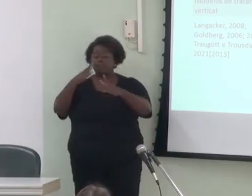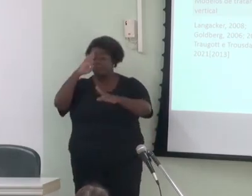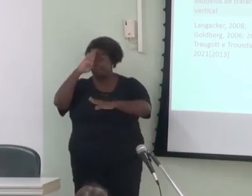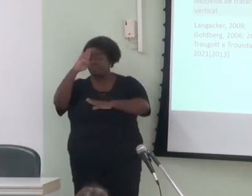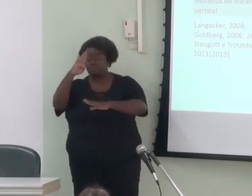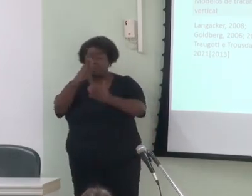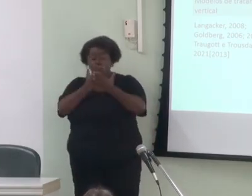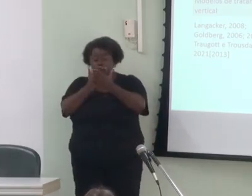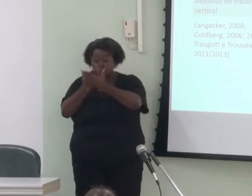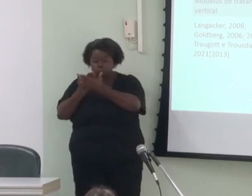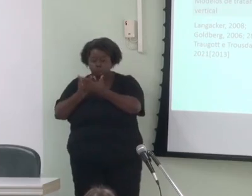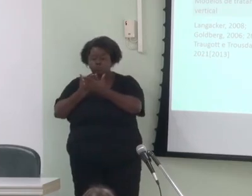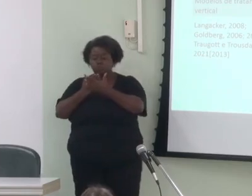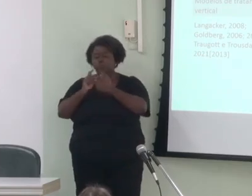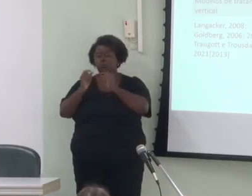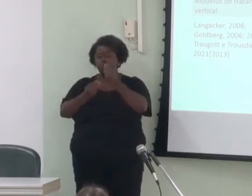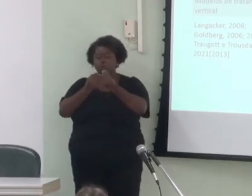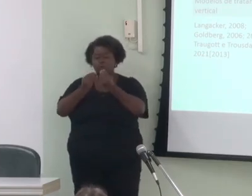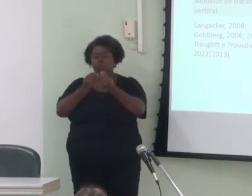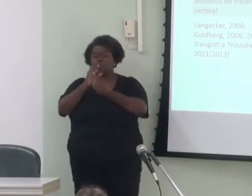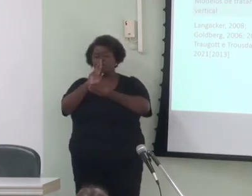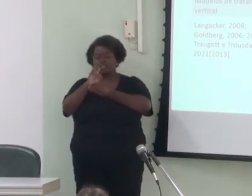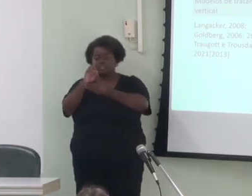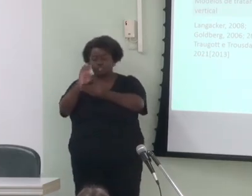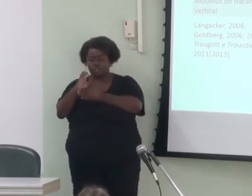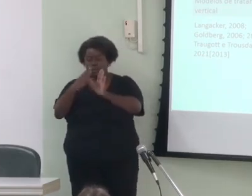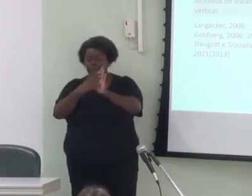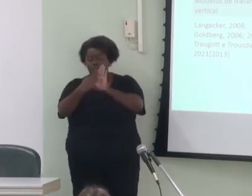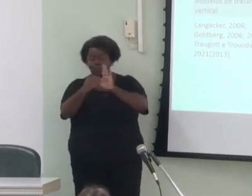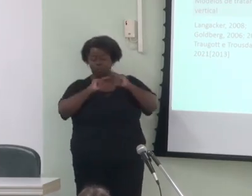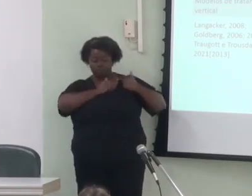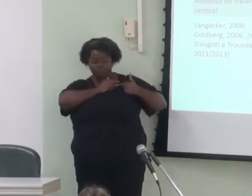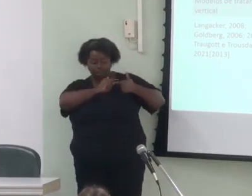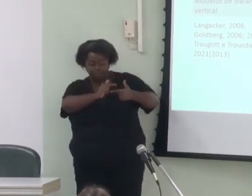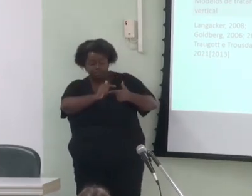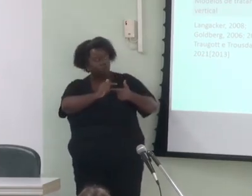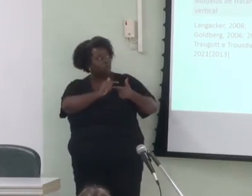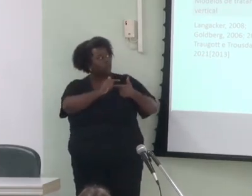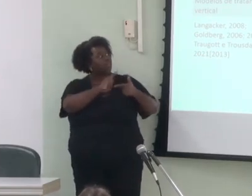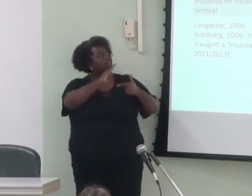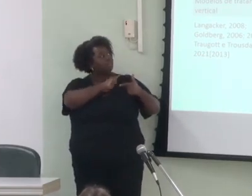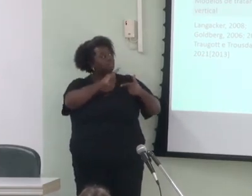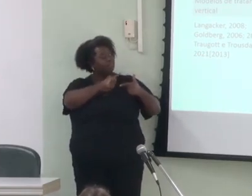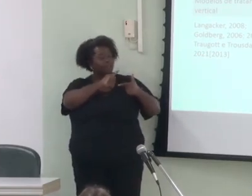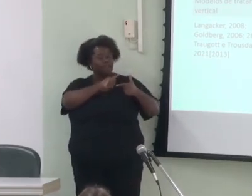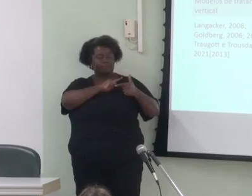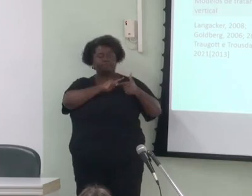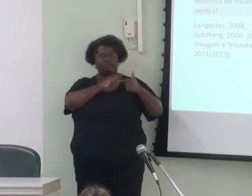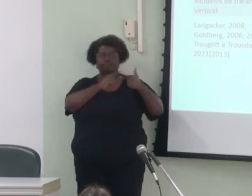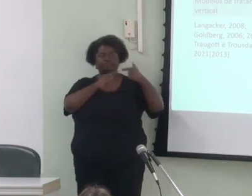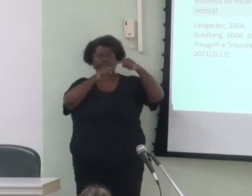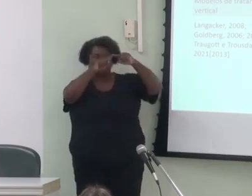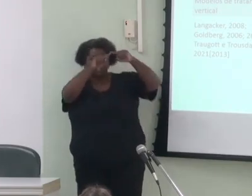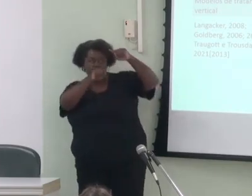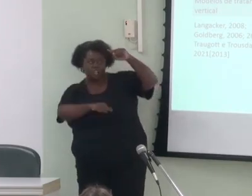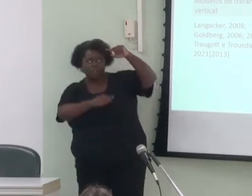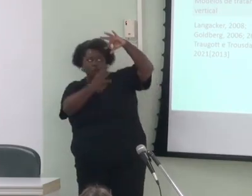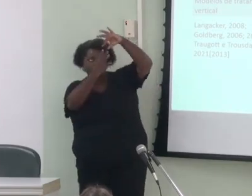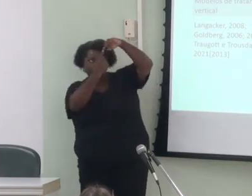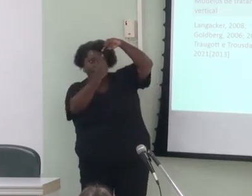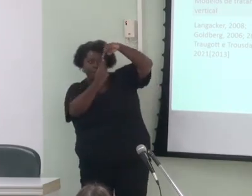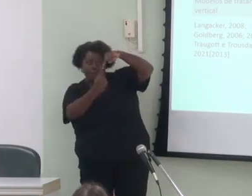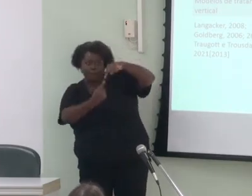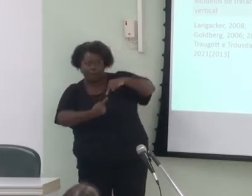estudiosos sobre configuração da rede Nos modelos clássicos as construções são ligadas por elos verticais que orientadas pela